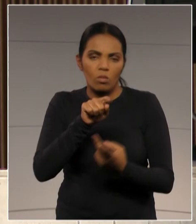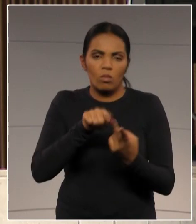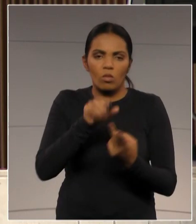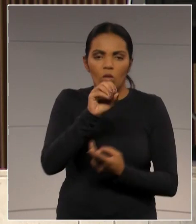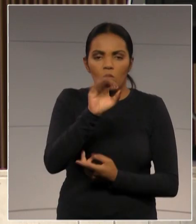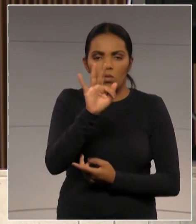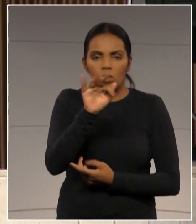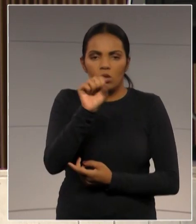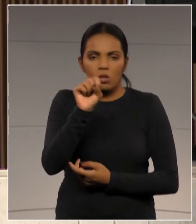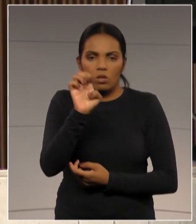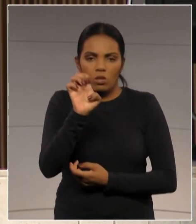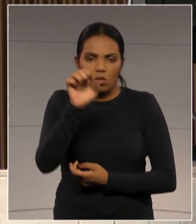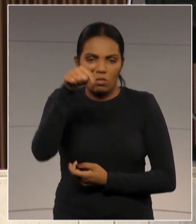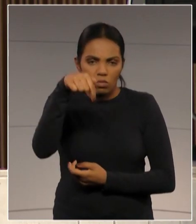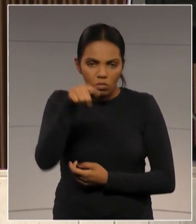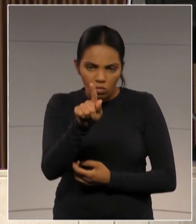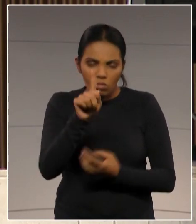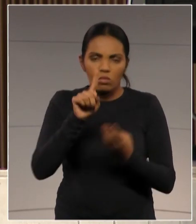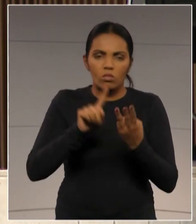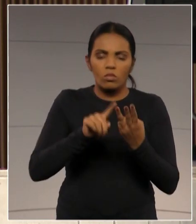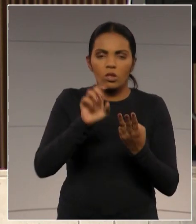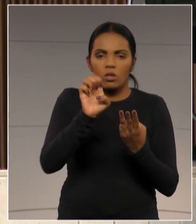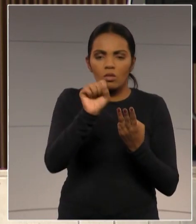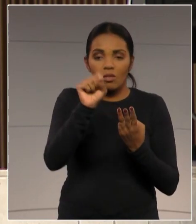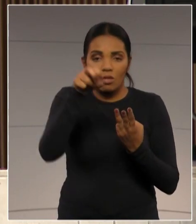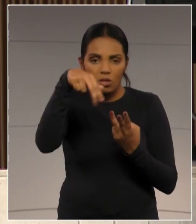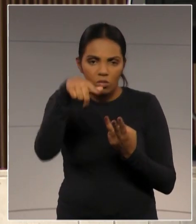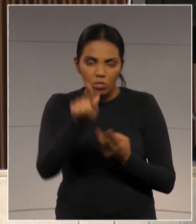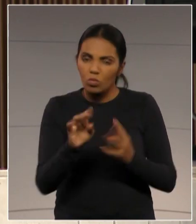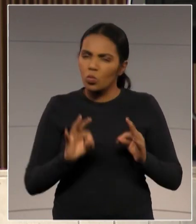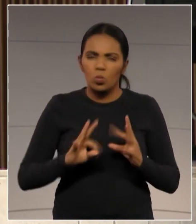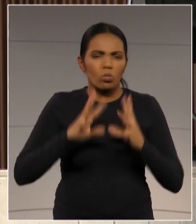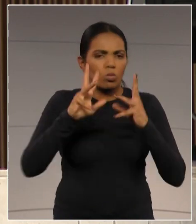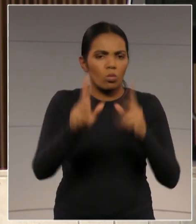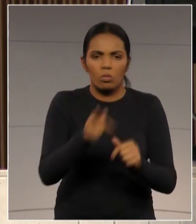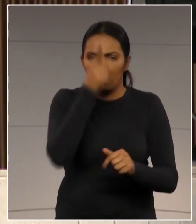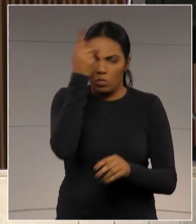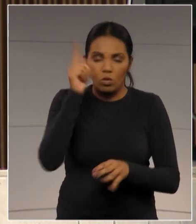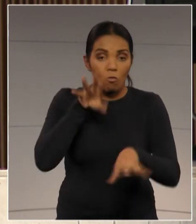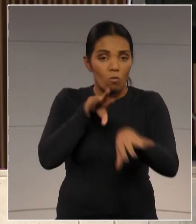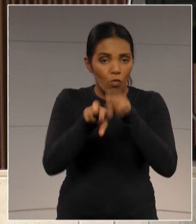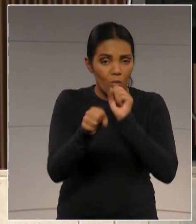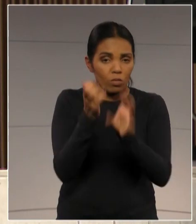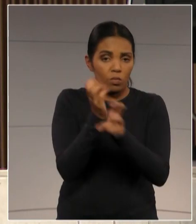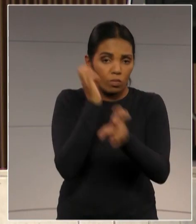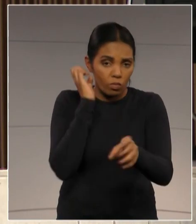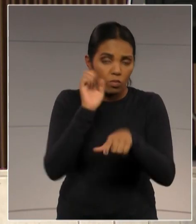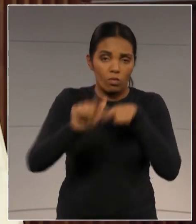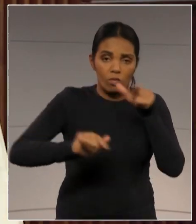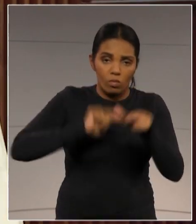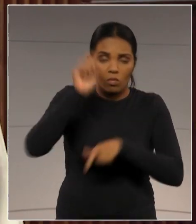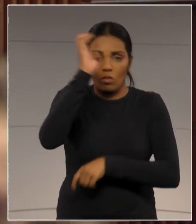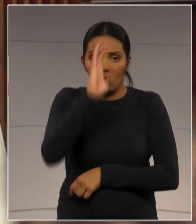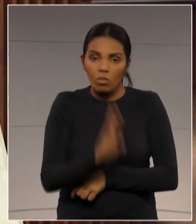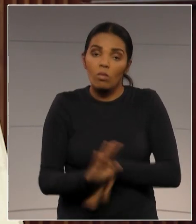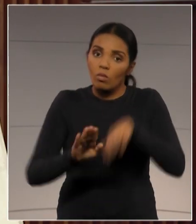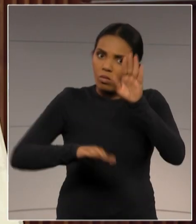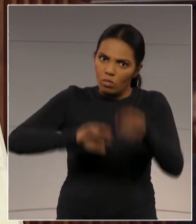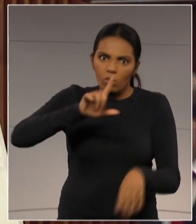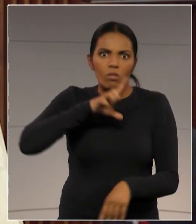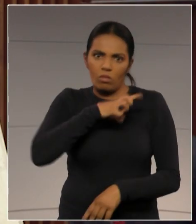e a todos os engenheiros e engenheiras do Paraná e do Brasil, que têm sido muitas vezes discriminados